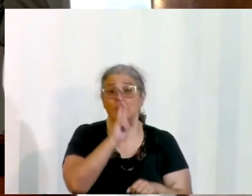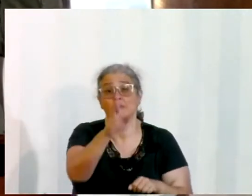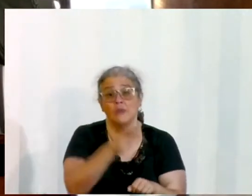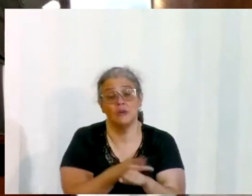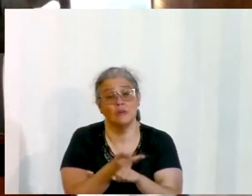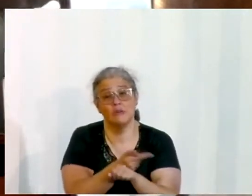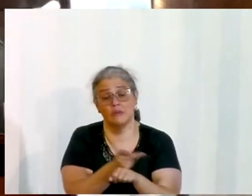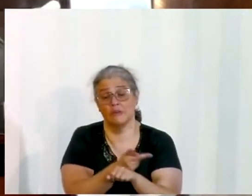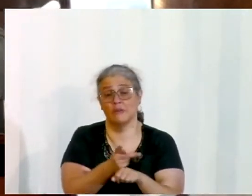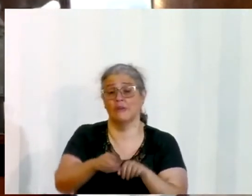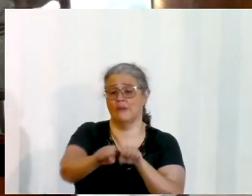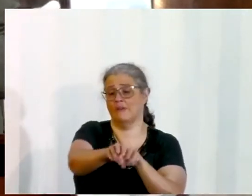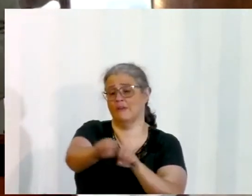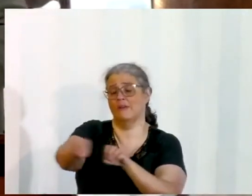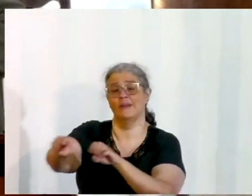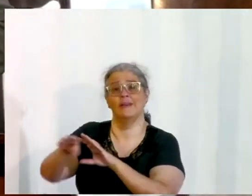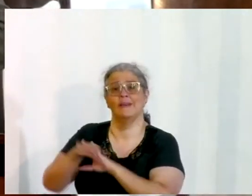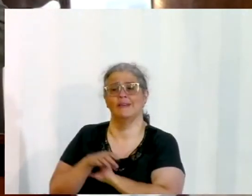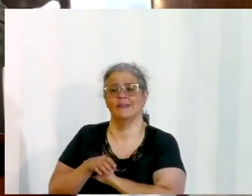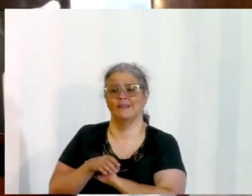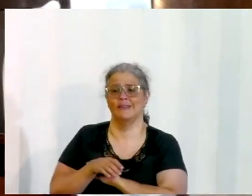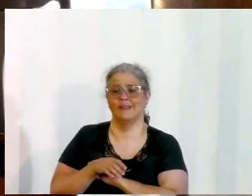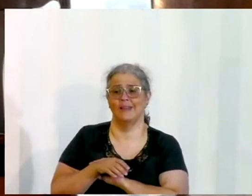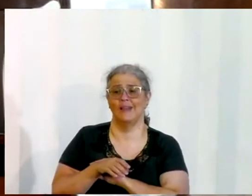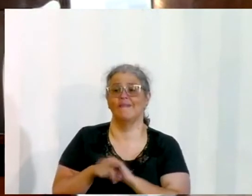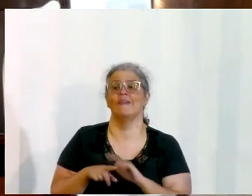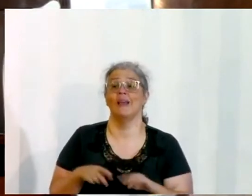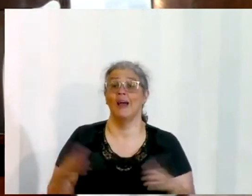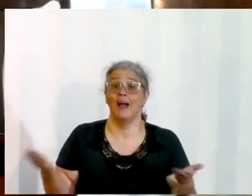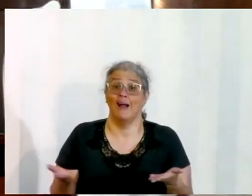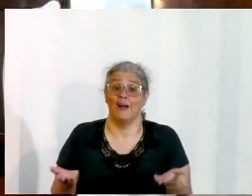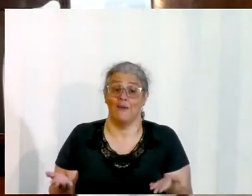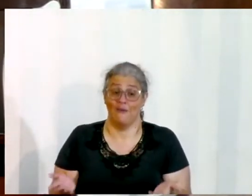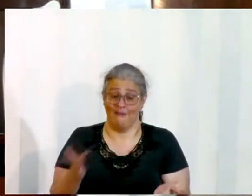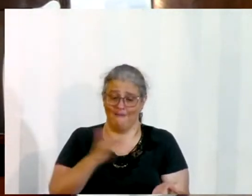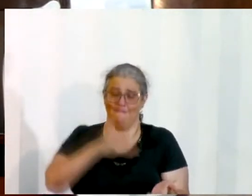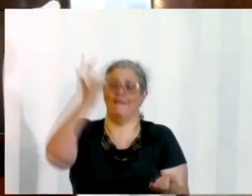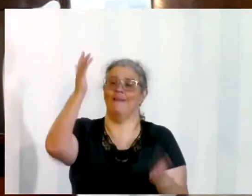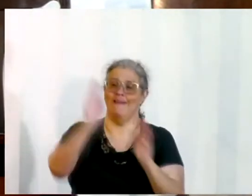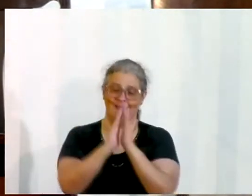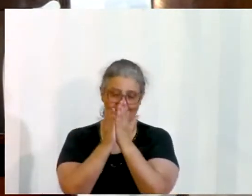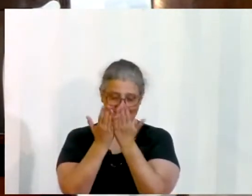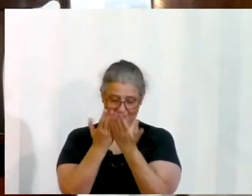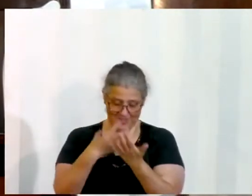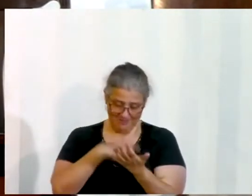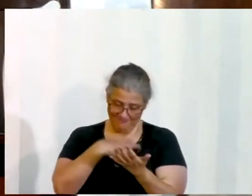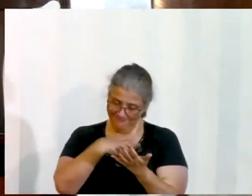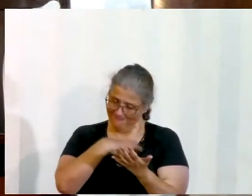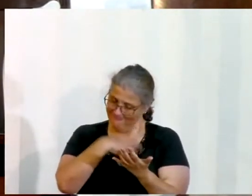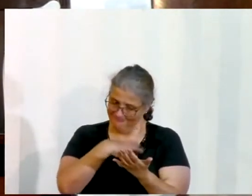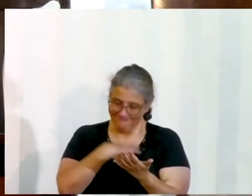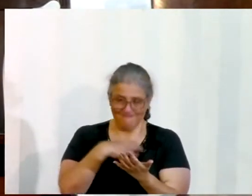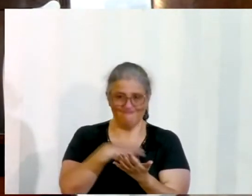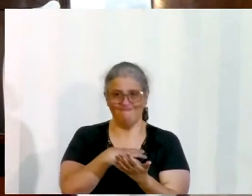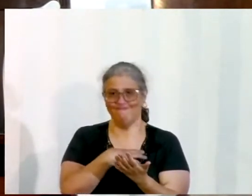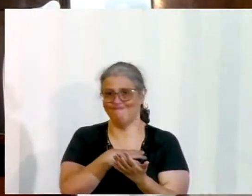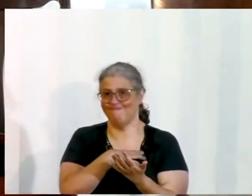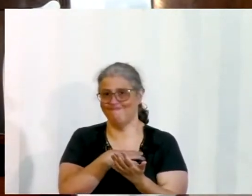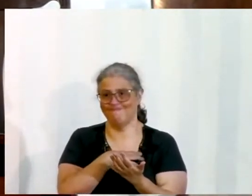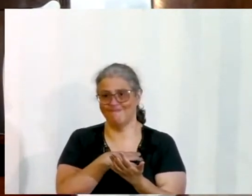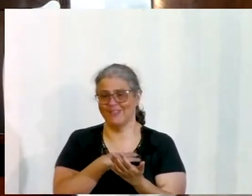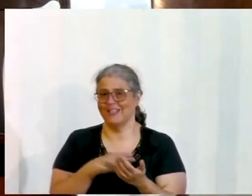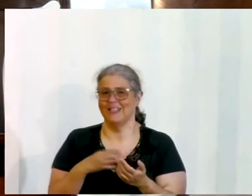de serem ensinados na palavra, eles agora são tocados pela palavra, sensibilizados pela palavra, eles